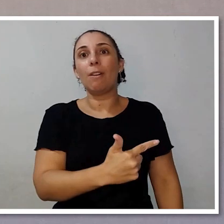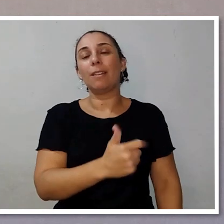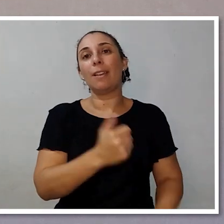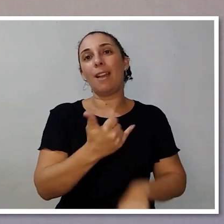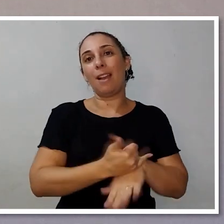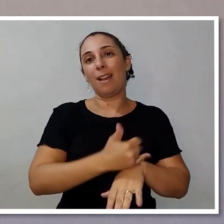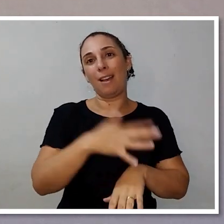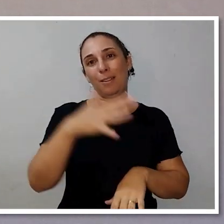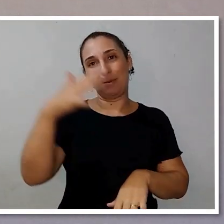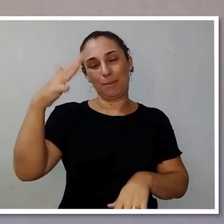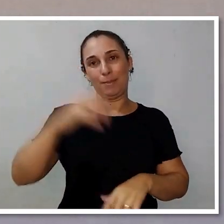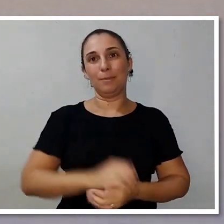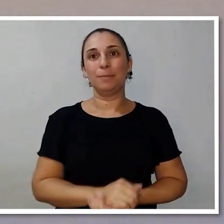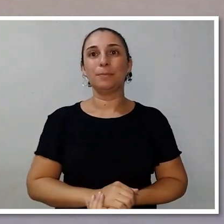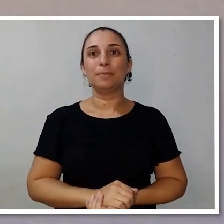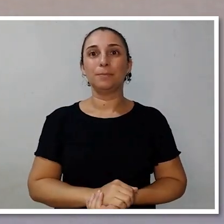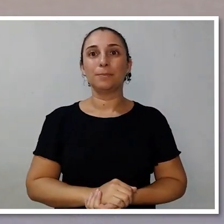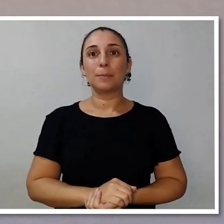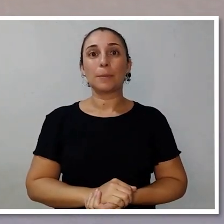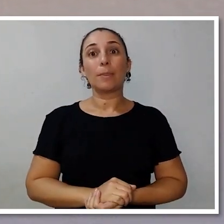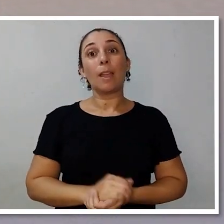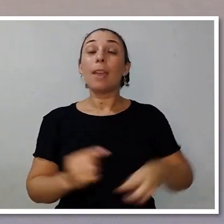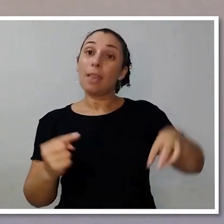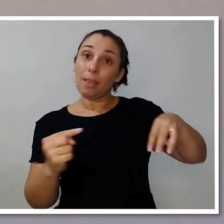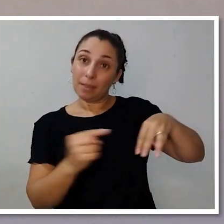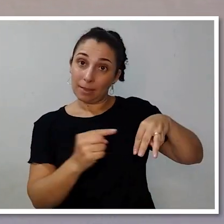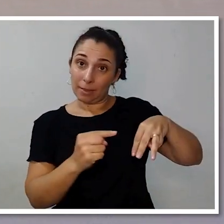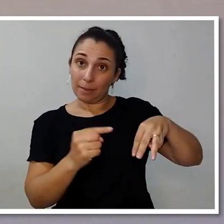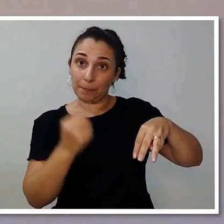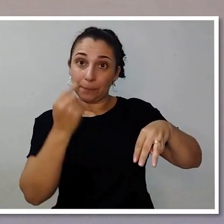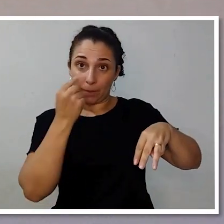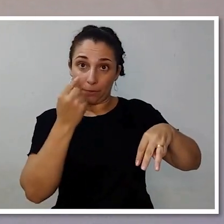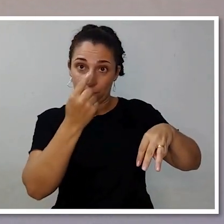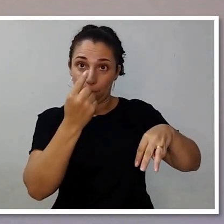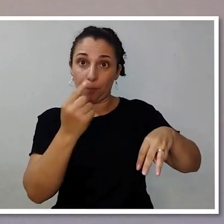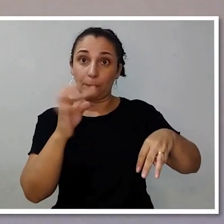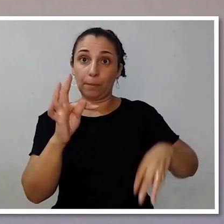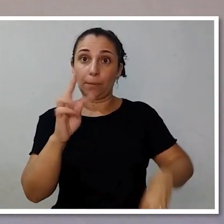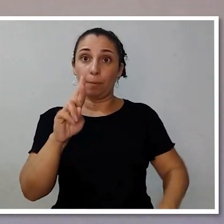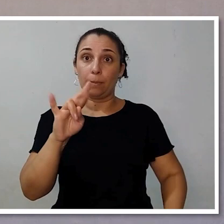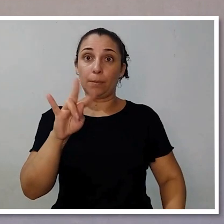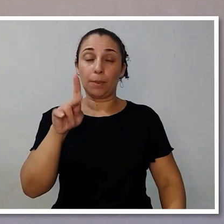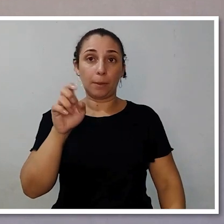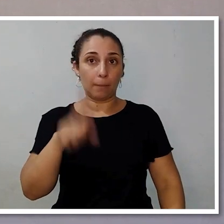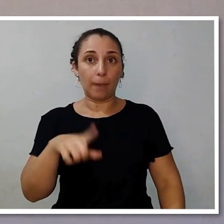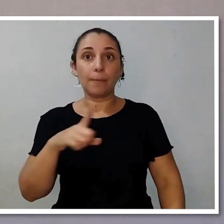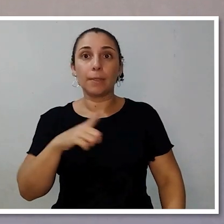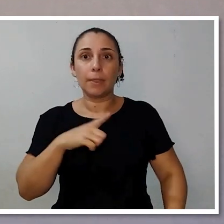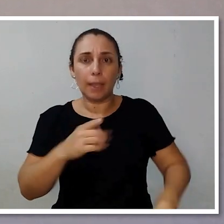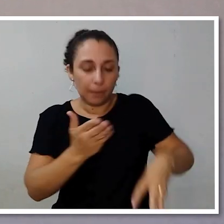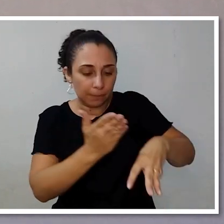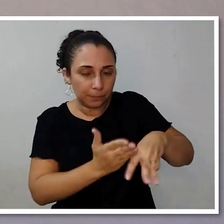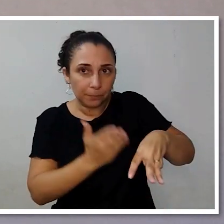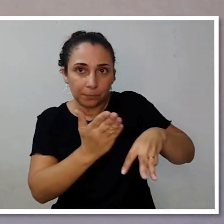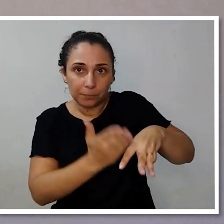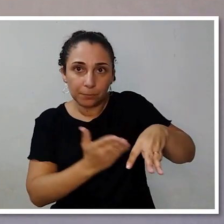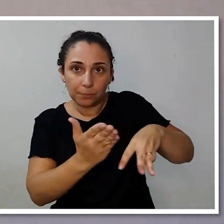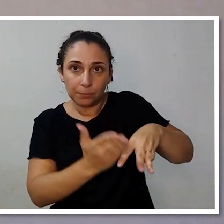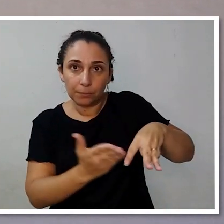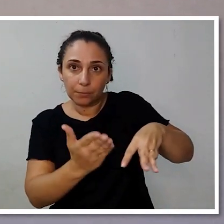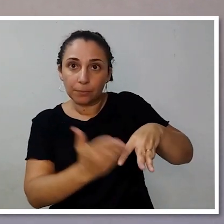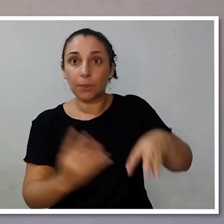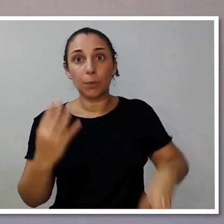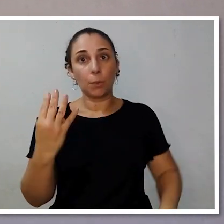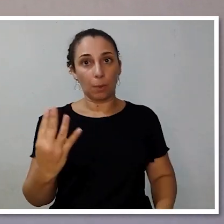vibrações do que o alumínio. Esse tripé aqui tem cada perna dividida em quatro seções. Logo, ele tem